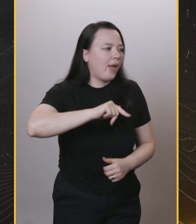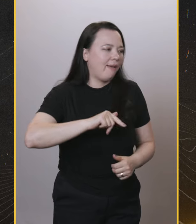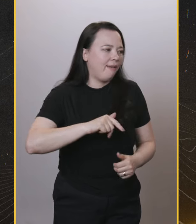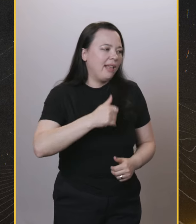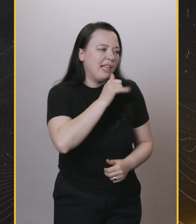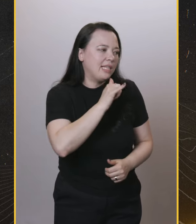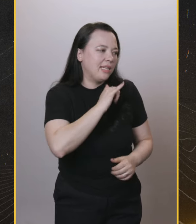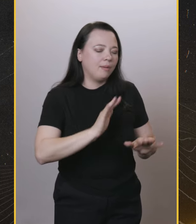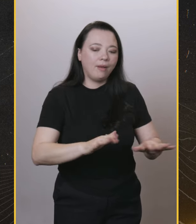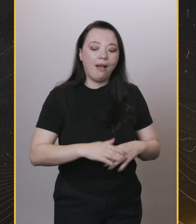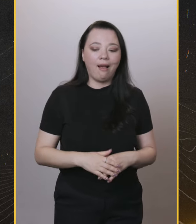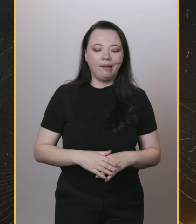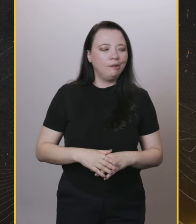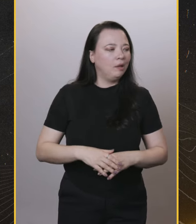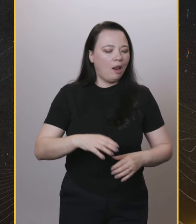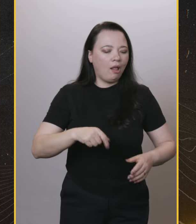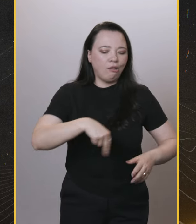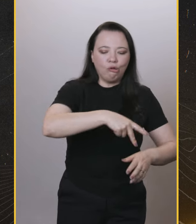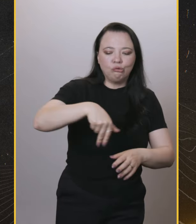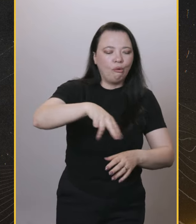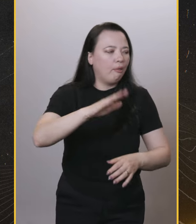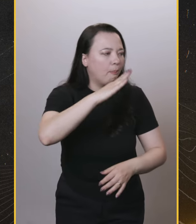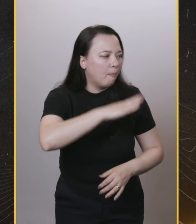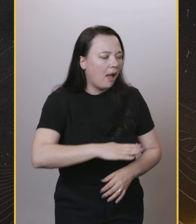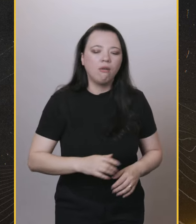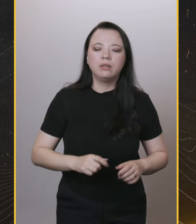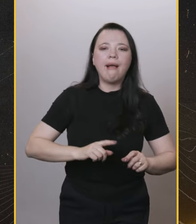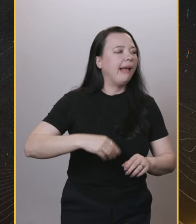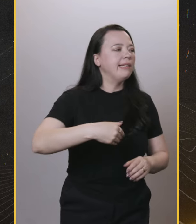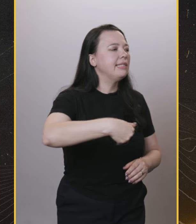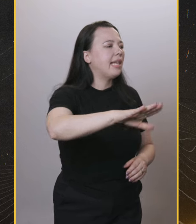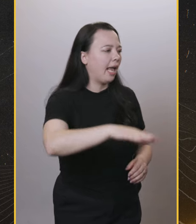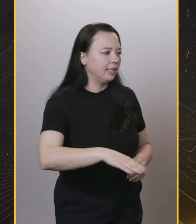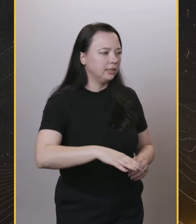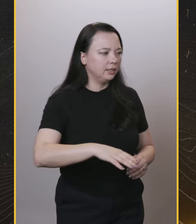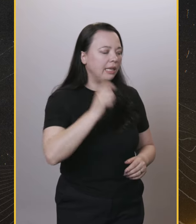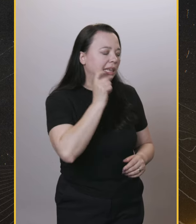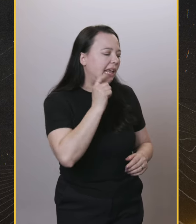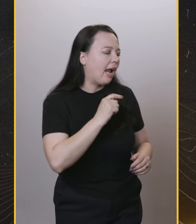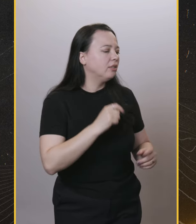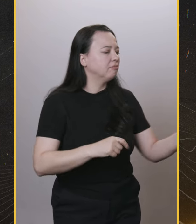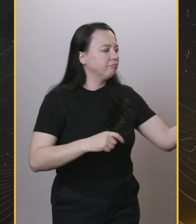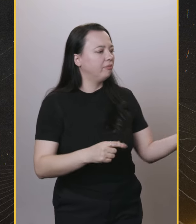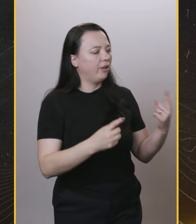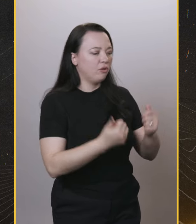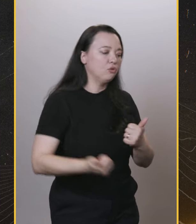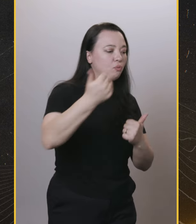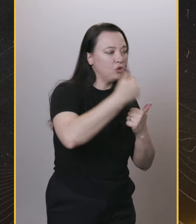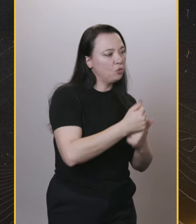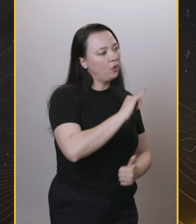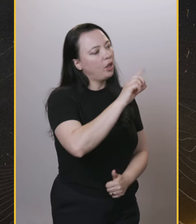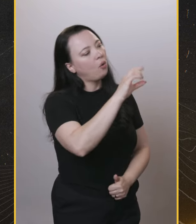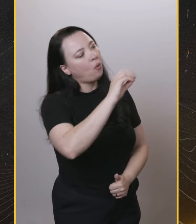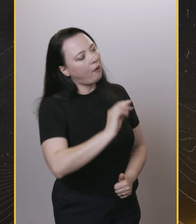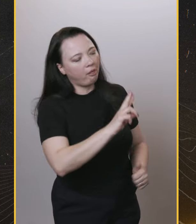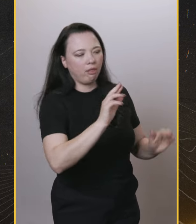O pessoal que tá aqui assistindo a gente. Ele sabe que isso aqui não é como se fosse um jogo de futebol. Que o cara tá jogando mal, o técnico fala...